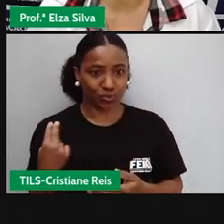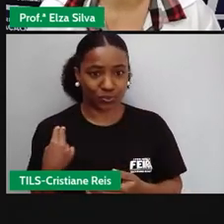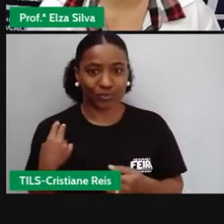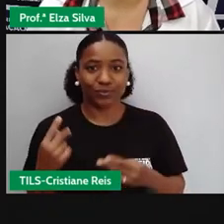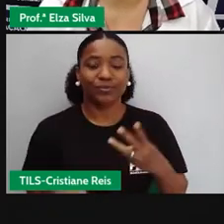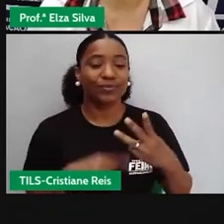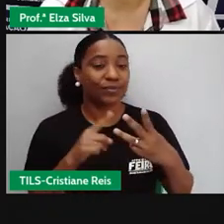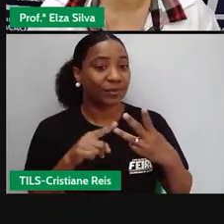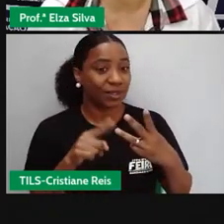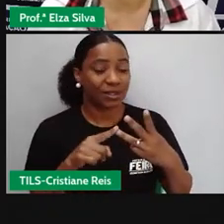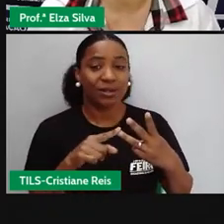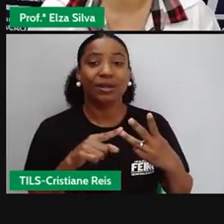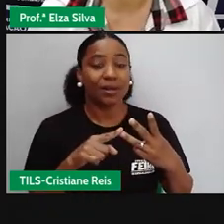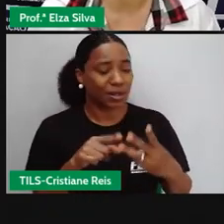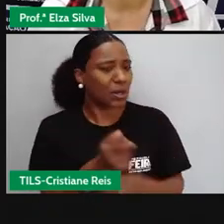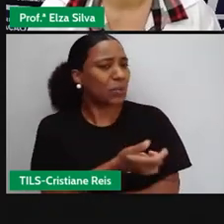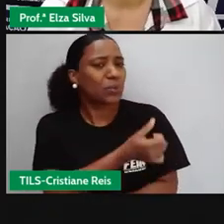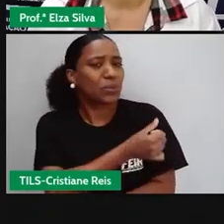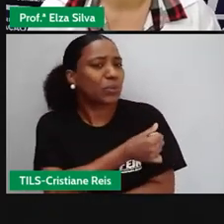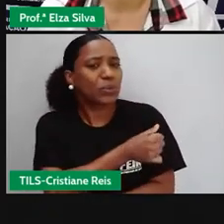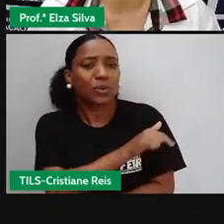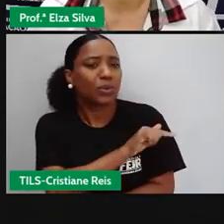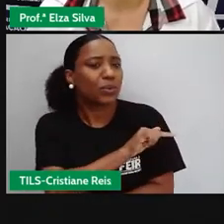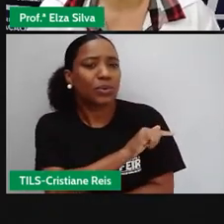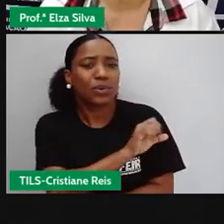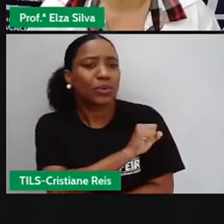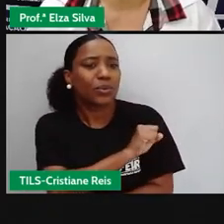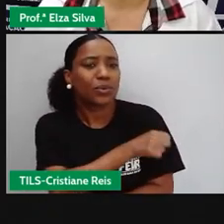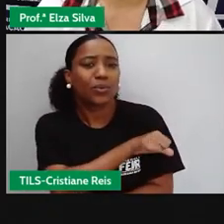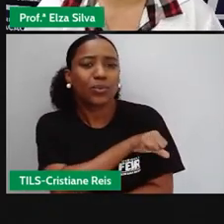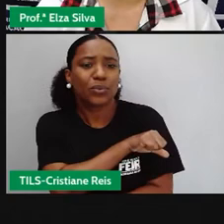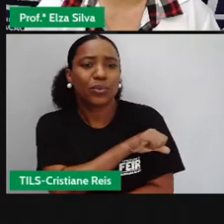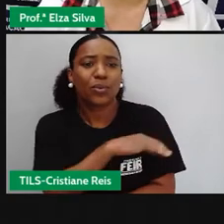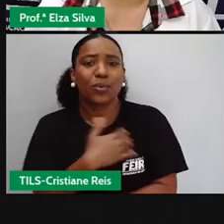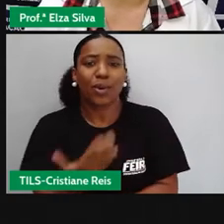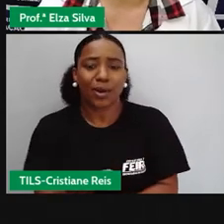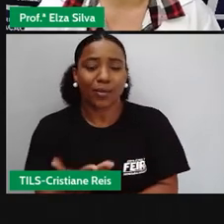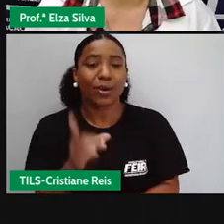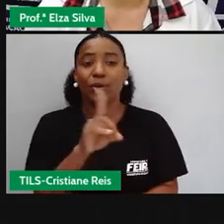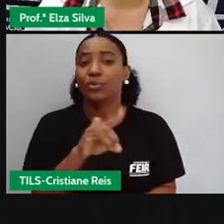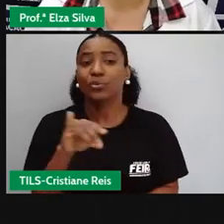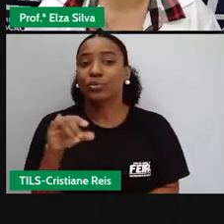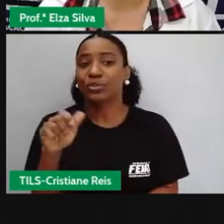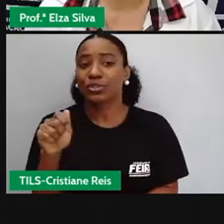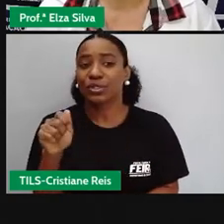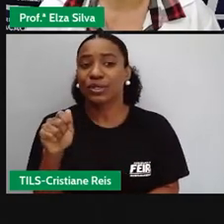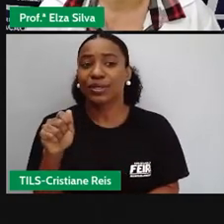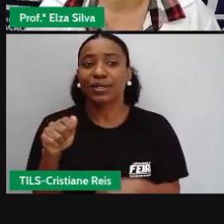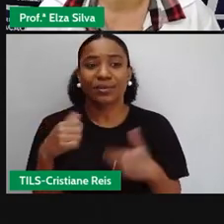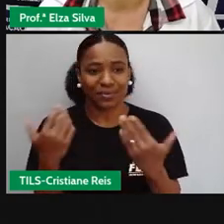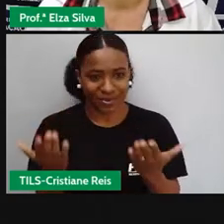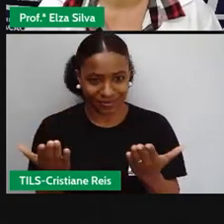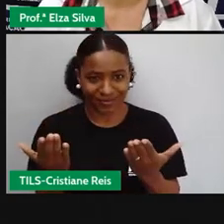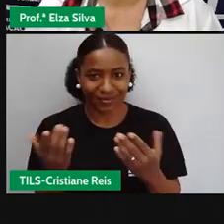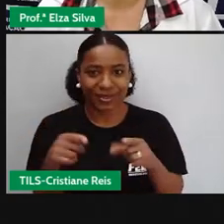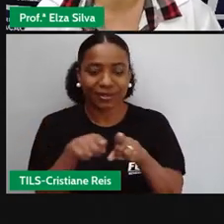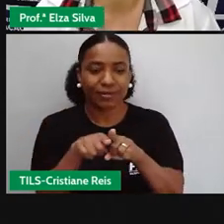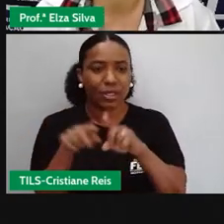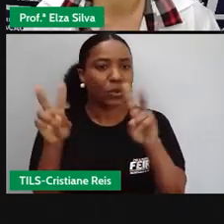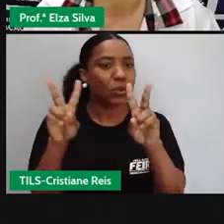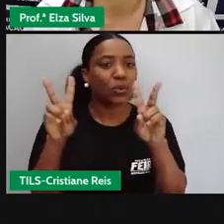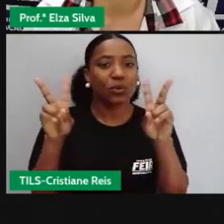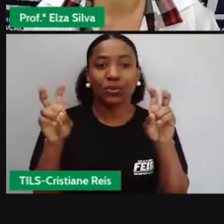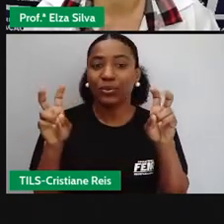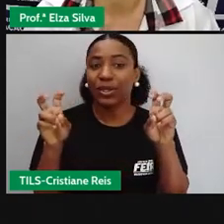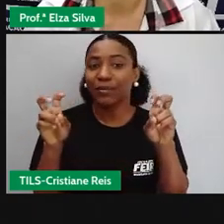grade, a série que você faz, date, a data de nossa aula de hoje. Tem o tema. Qual é o